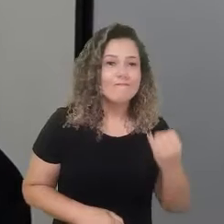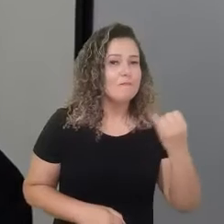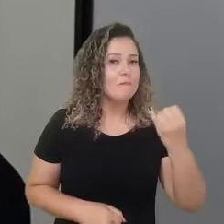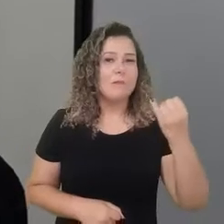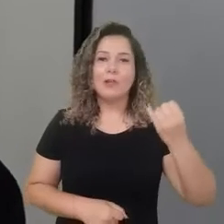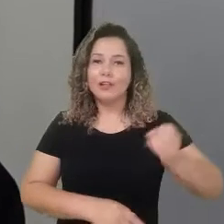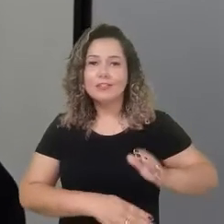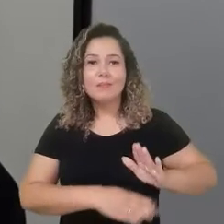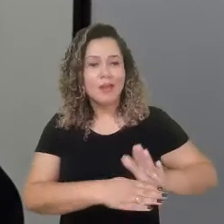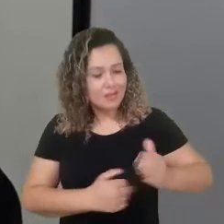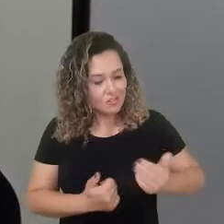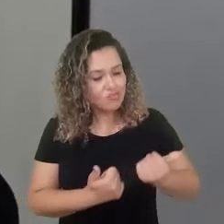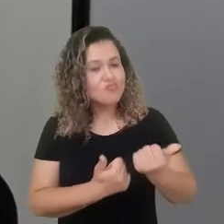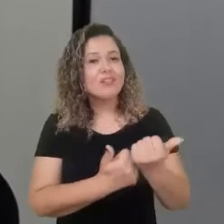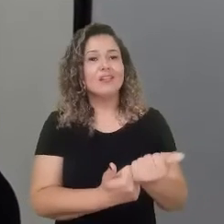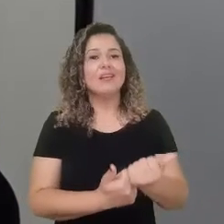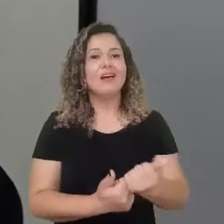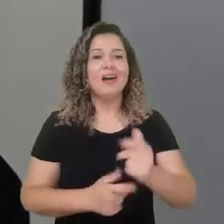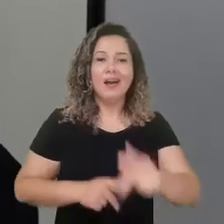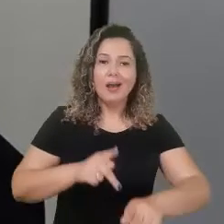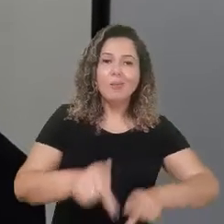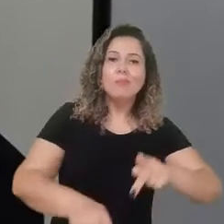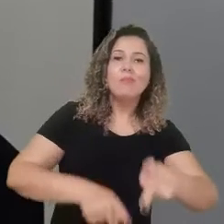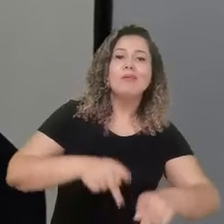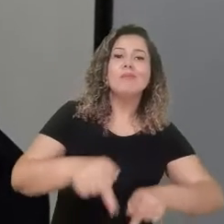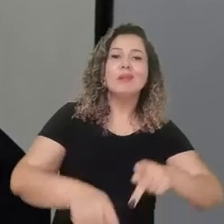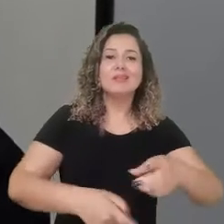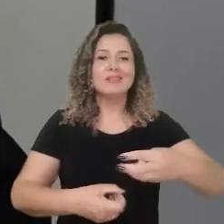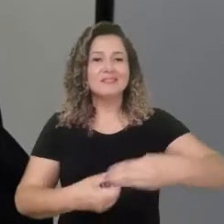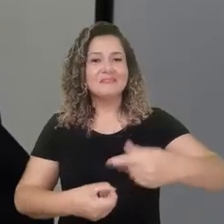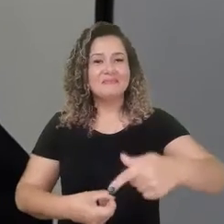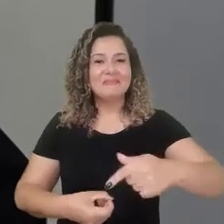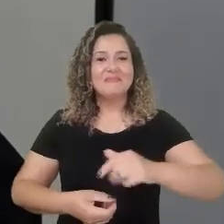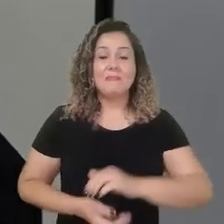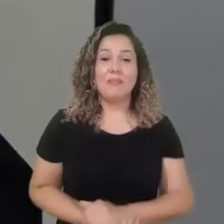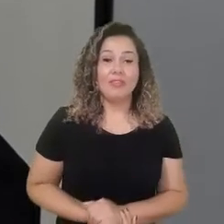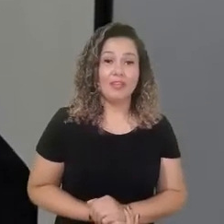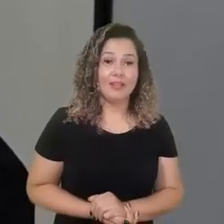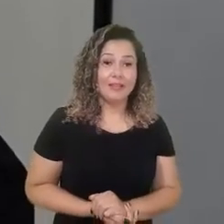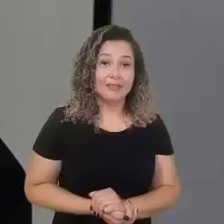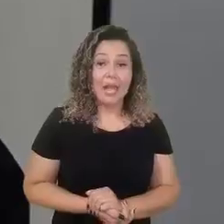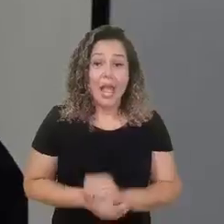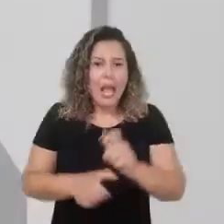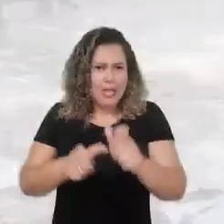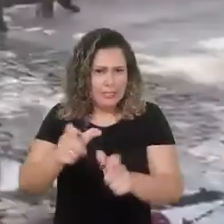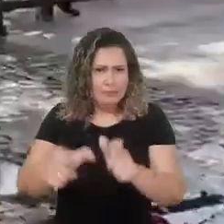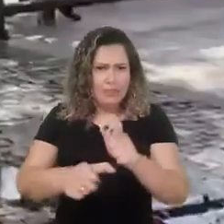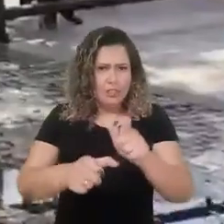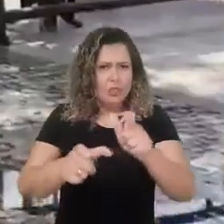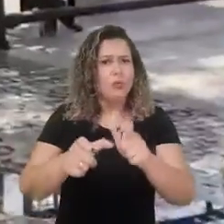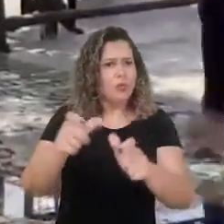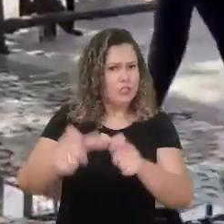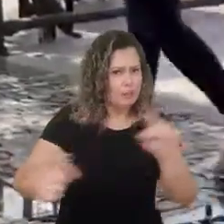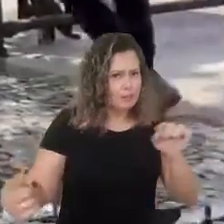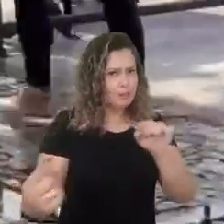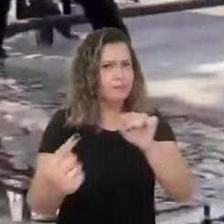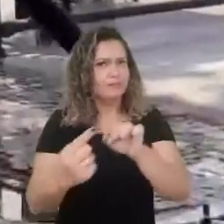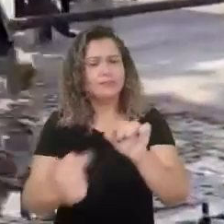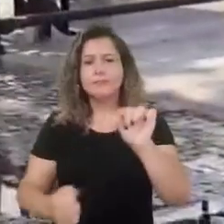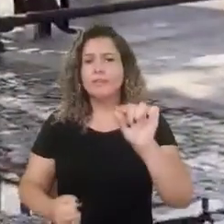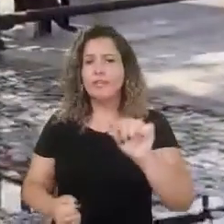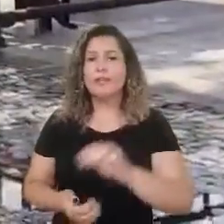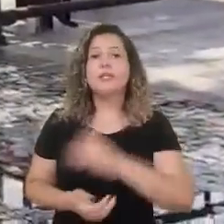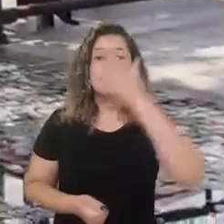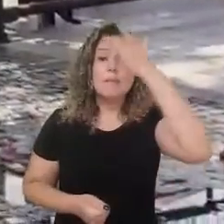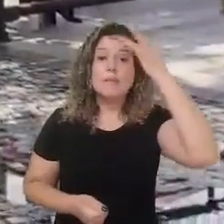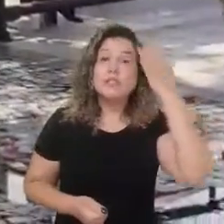NAF da Faculdade de Ciências da Vida. Então é um benefício muito grande que Sete Lagoas está trazendo para a população. O público-alvo são